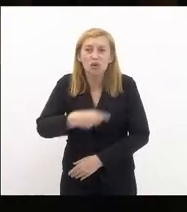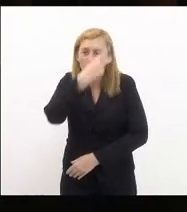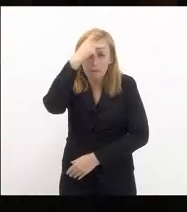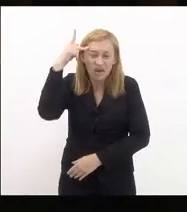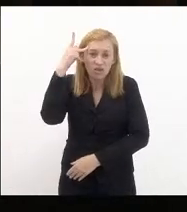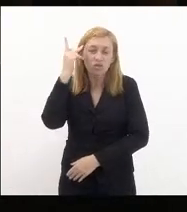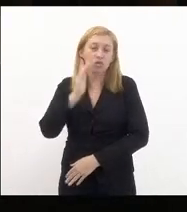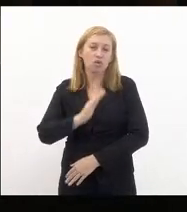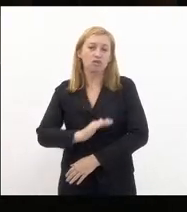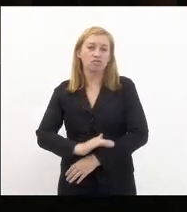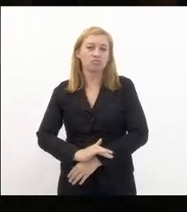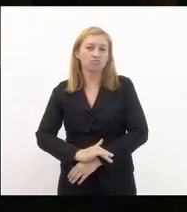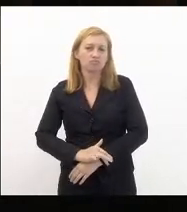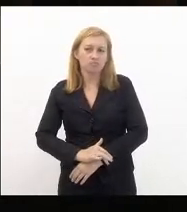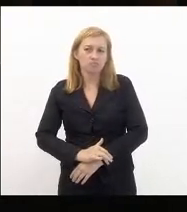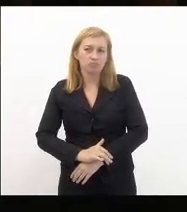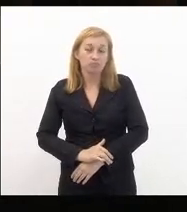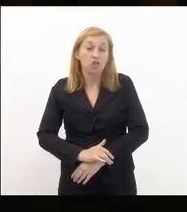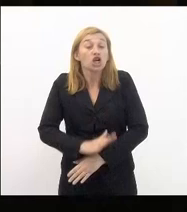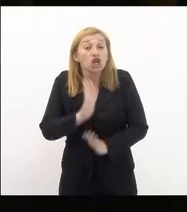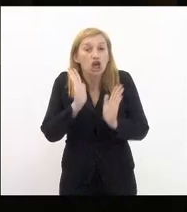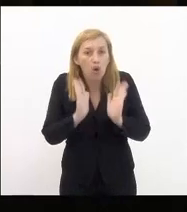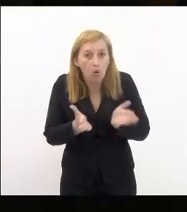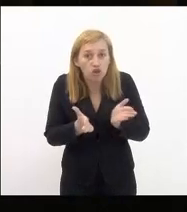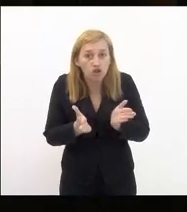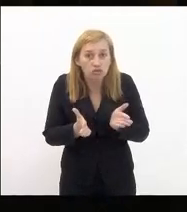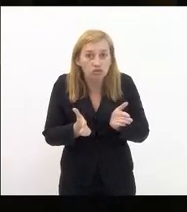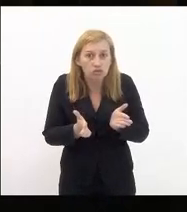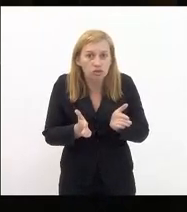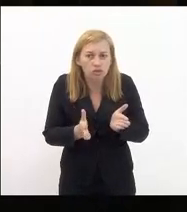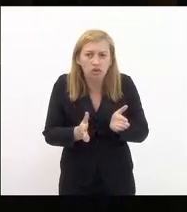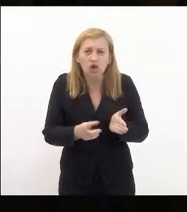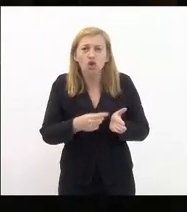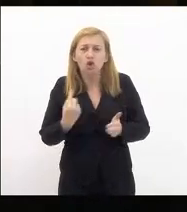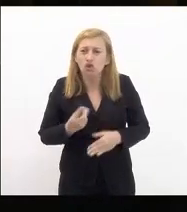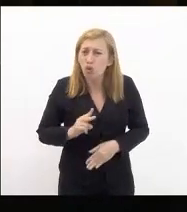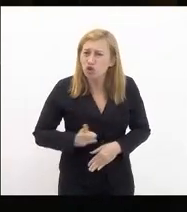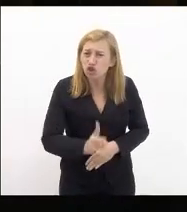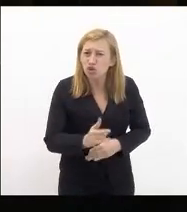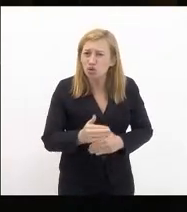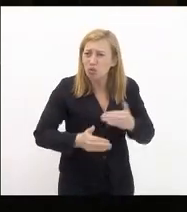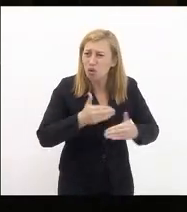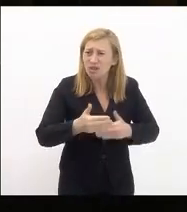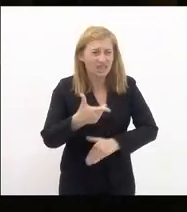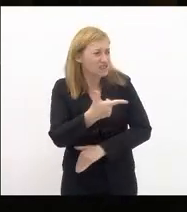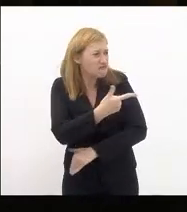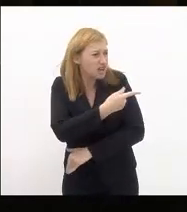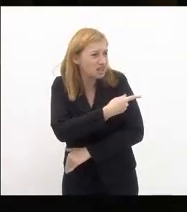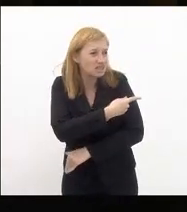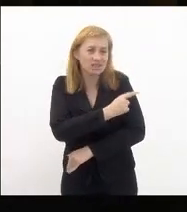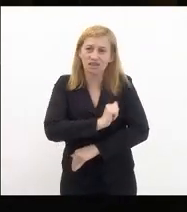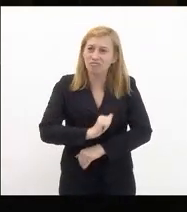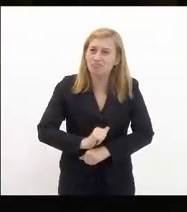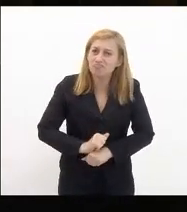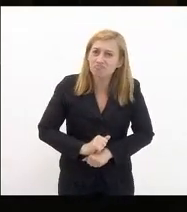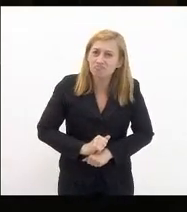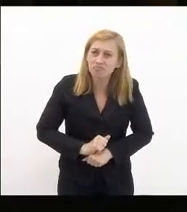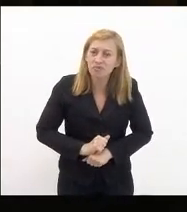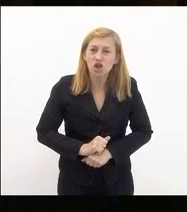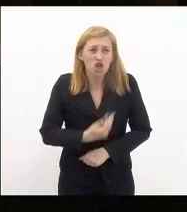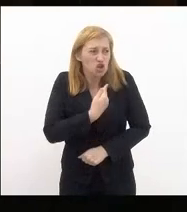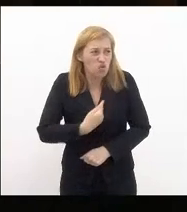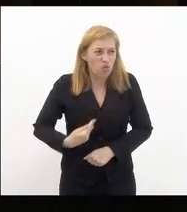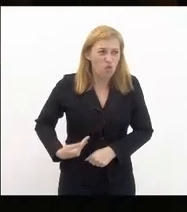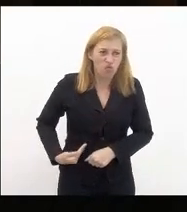pelo menos e que hoje a gente continua no processo de vacina conta gota e o